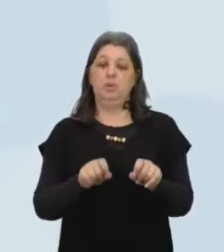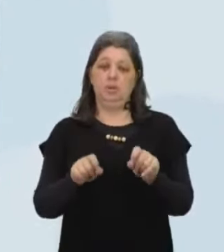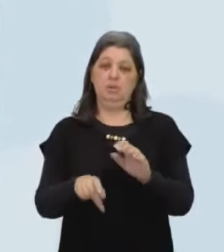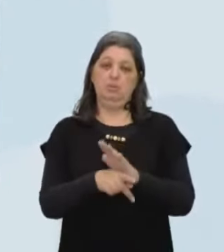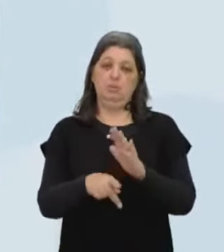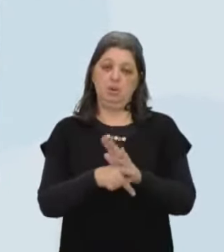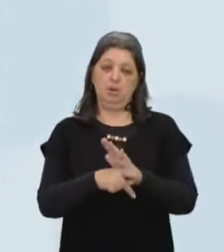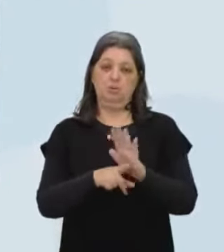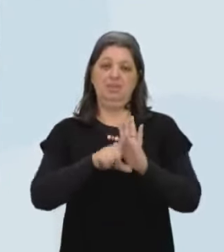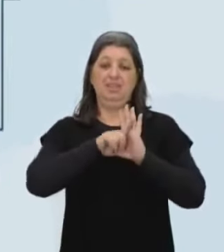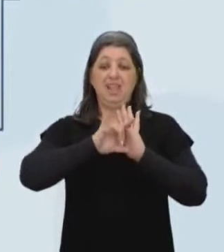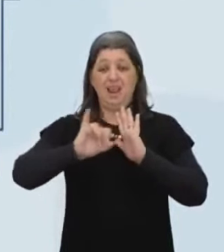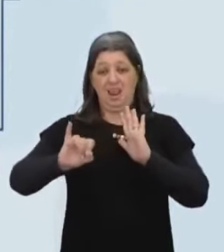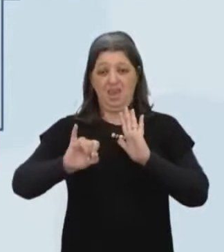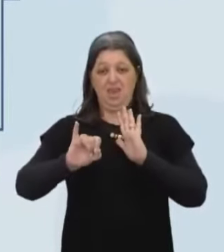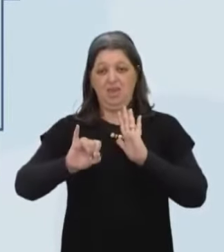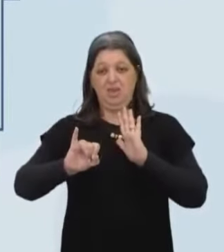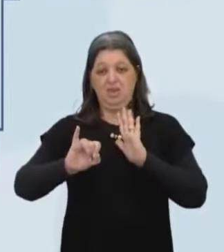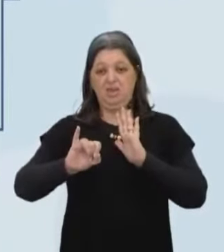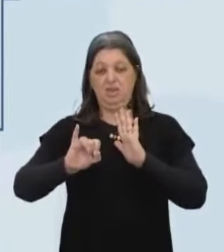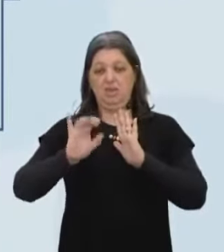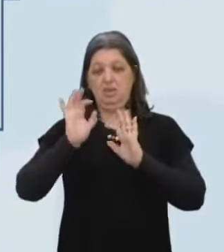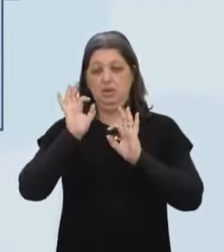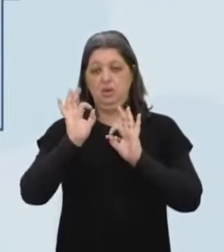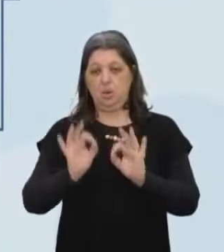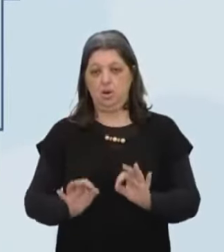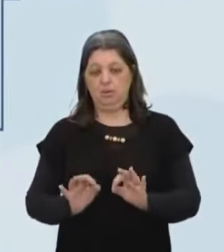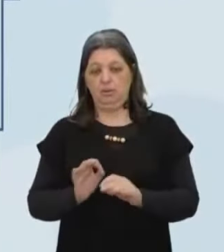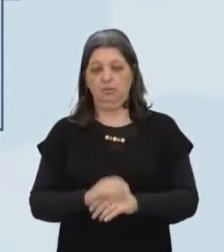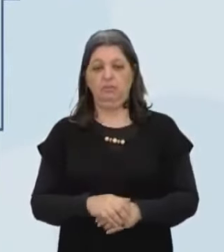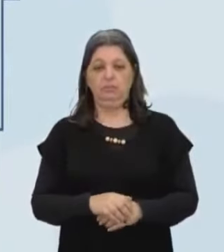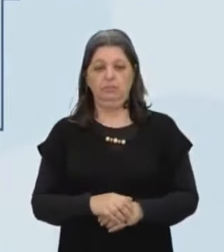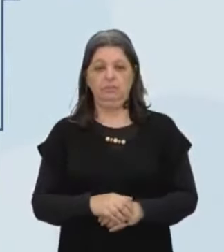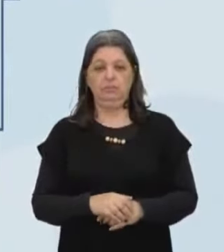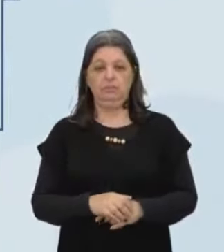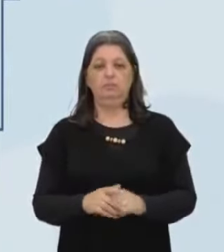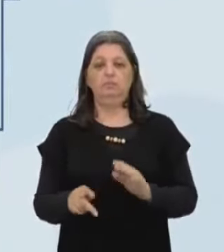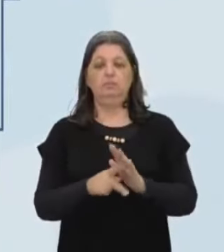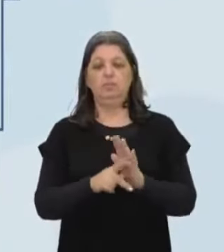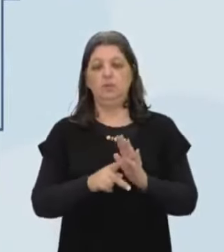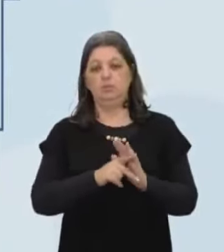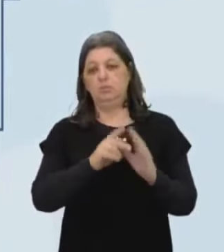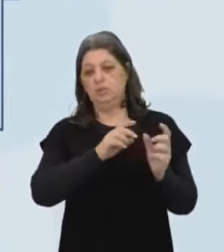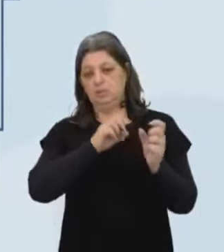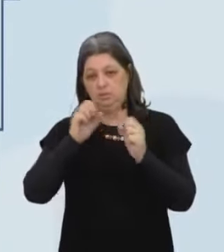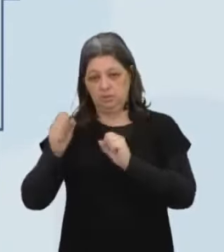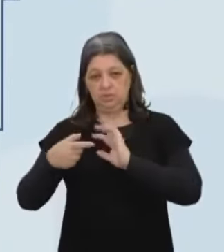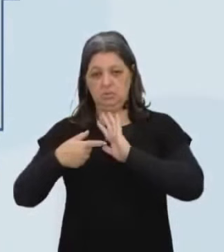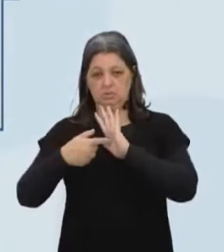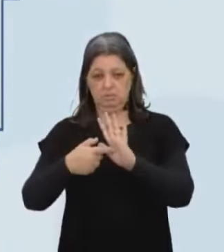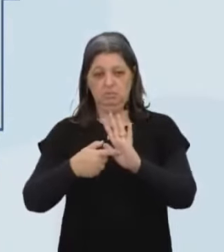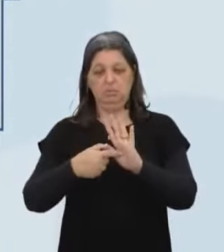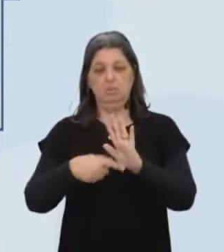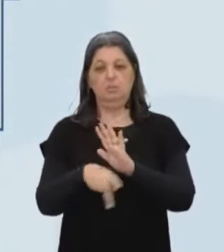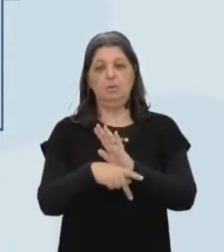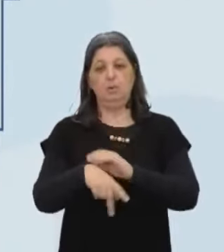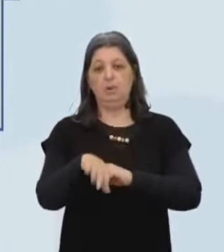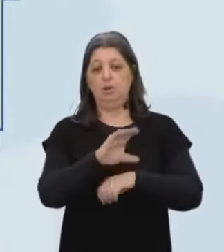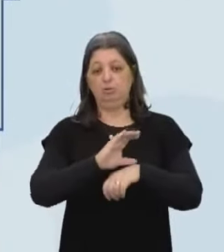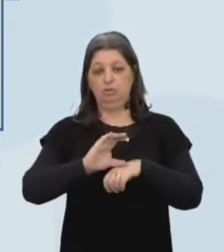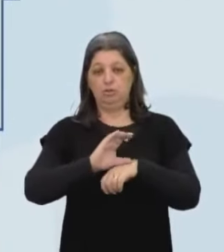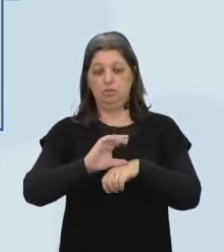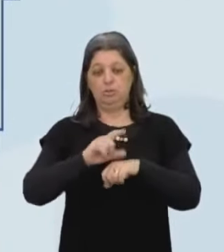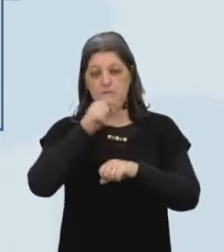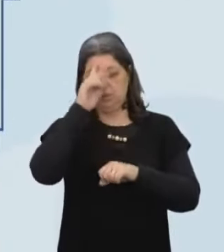Da lei E da ordem Ou seja As nossas forças De repressão Se submetem A uma constituição